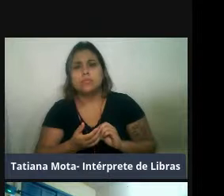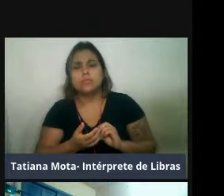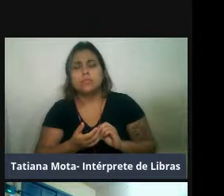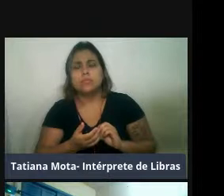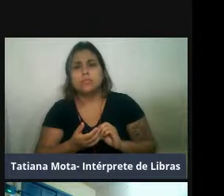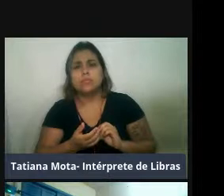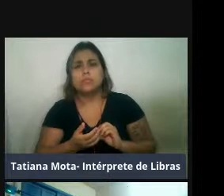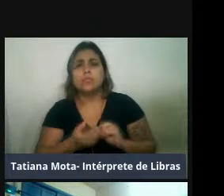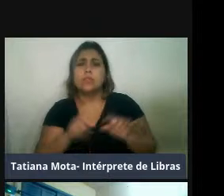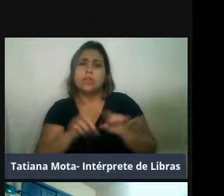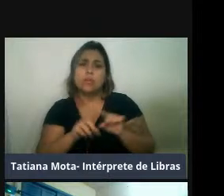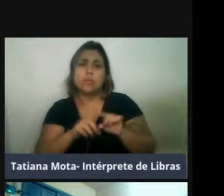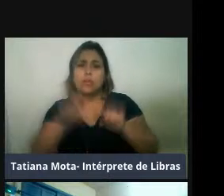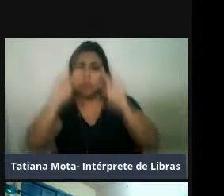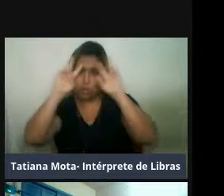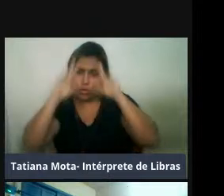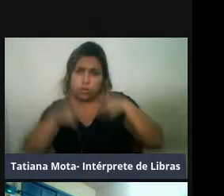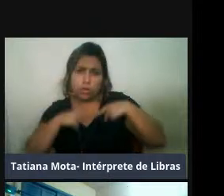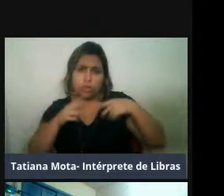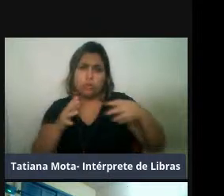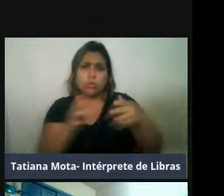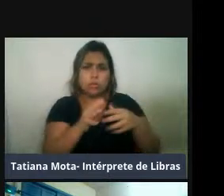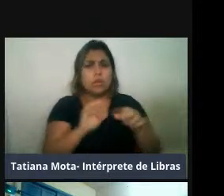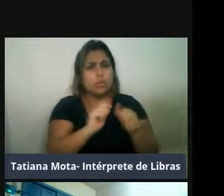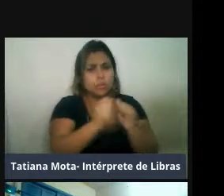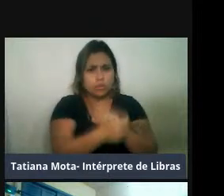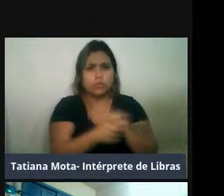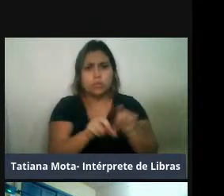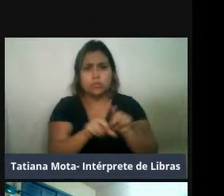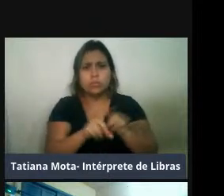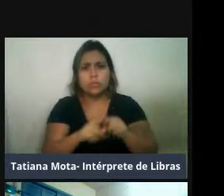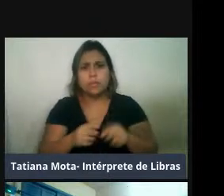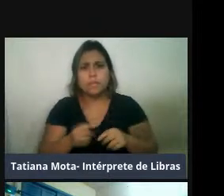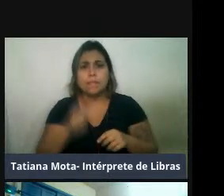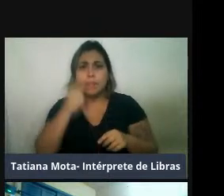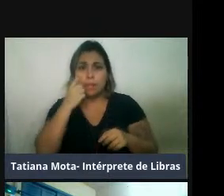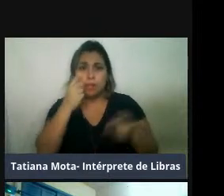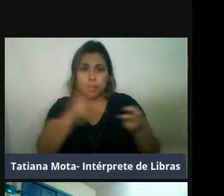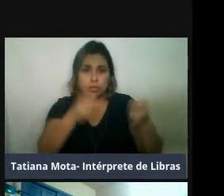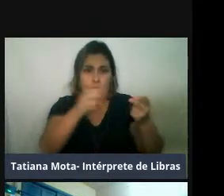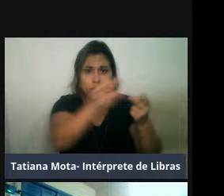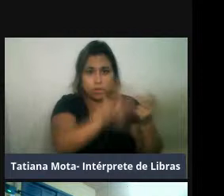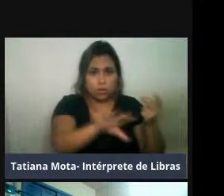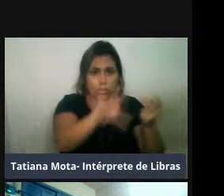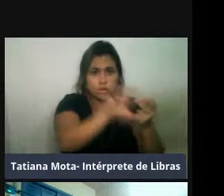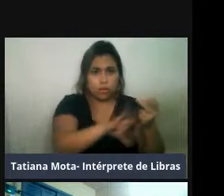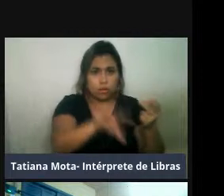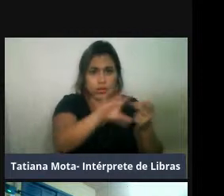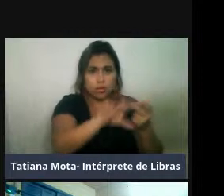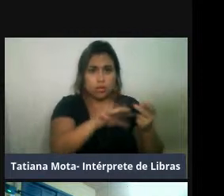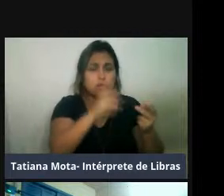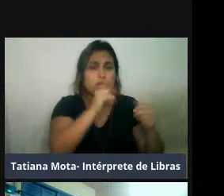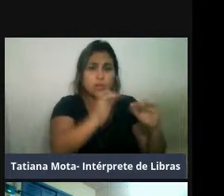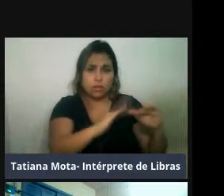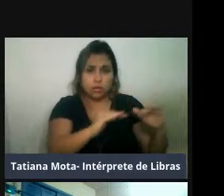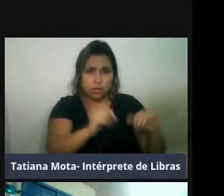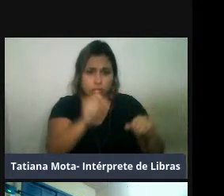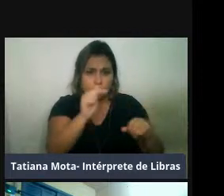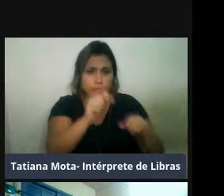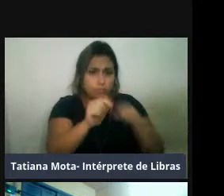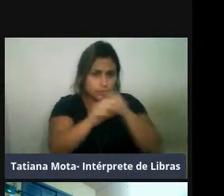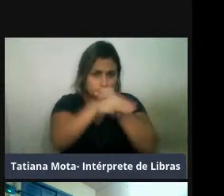populações seriamente reduzidas, e aqui a gente, então, tem no Mediterrâneo, até aqui tem as fotinhos, né, a monarcus monarcus,